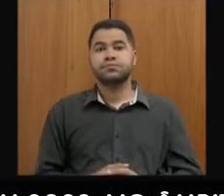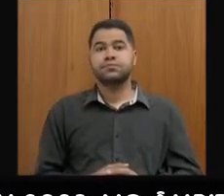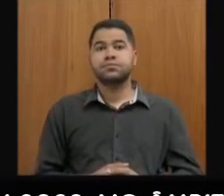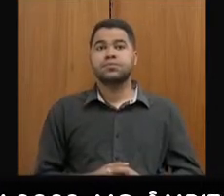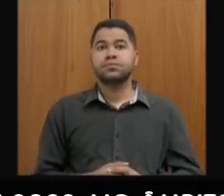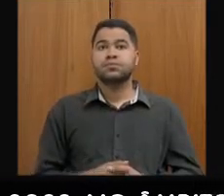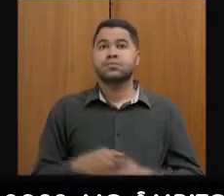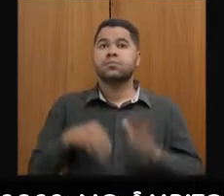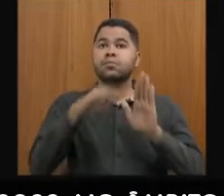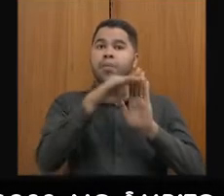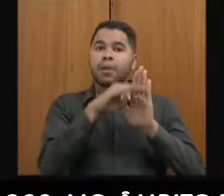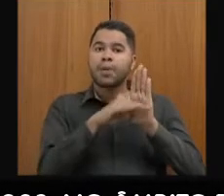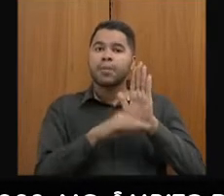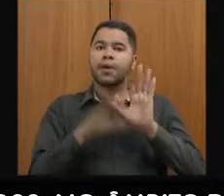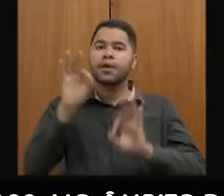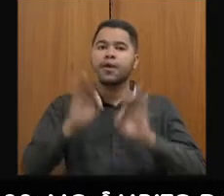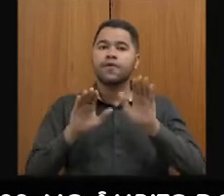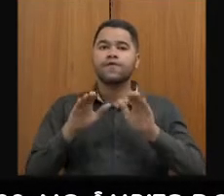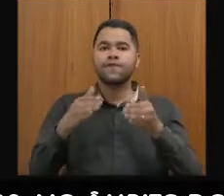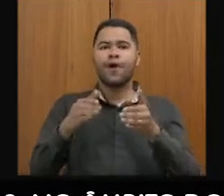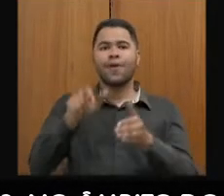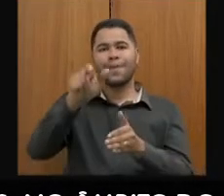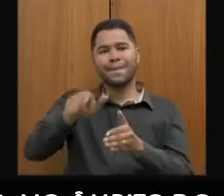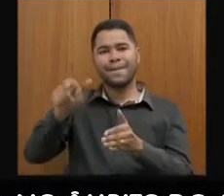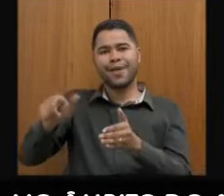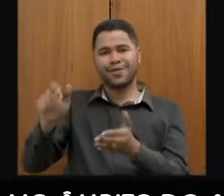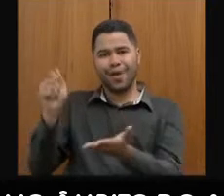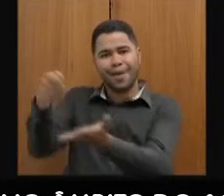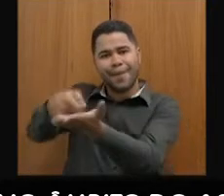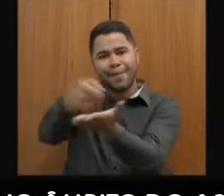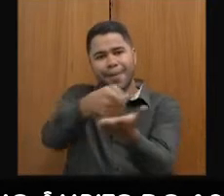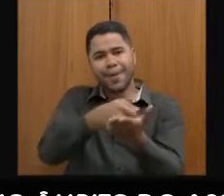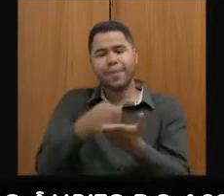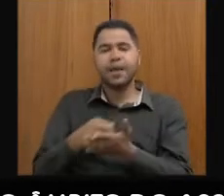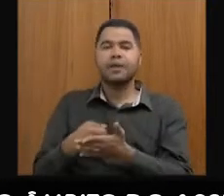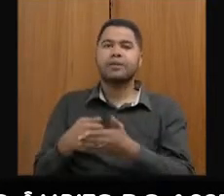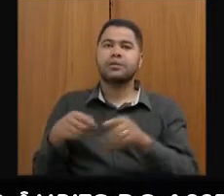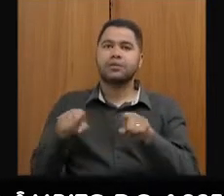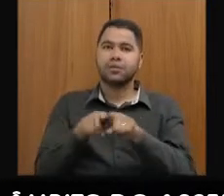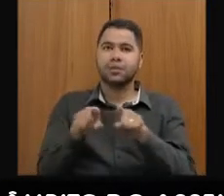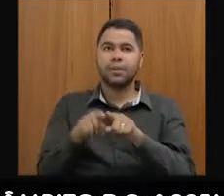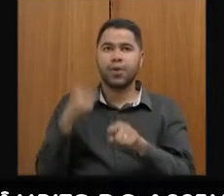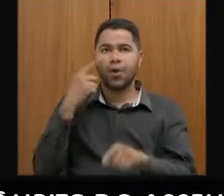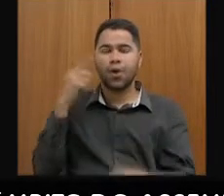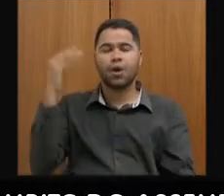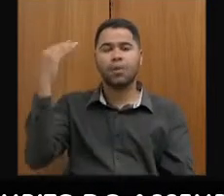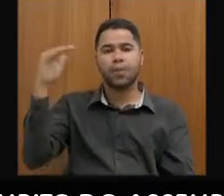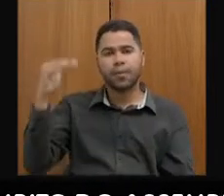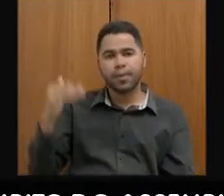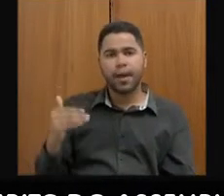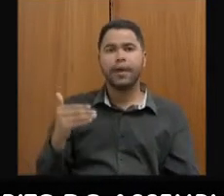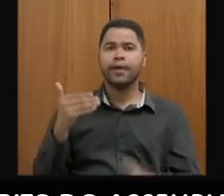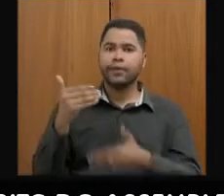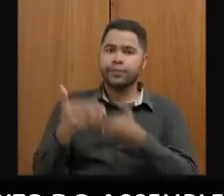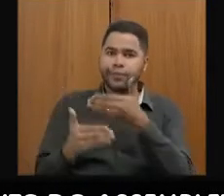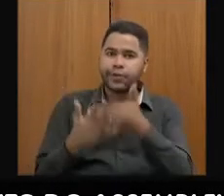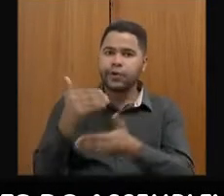Medidas que fizemos com foco do contribuinte, a simplificação tributária. Isso vem passando por um processo